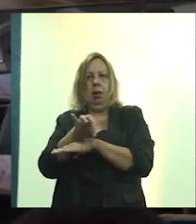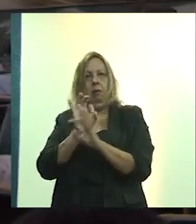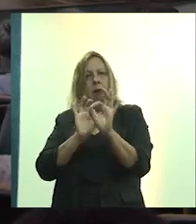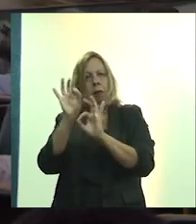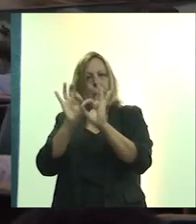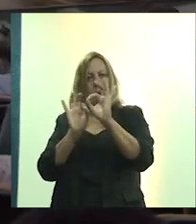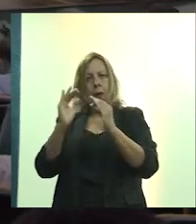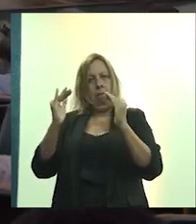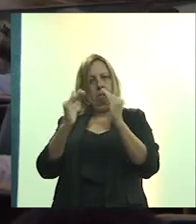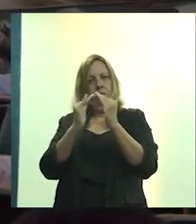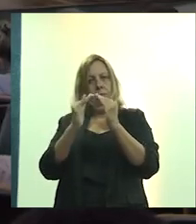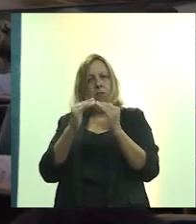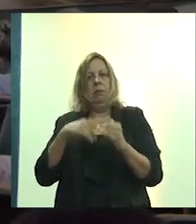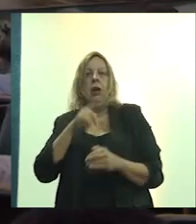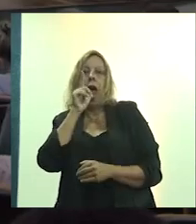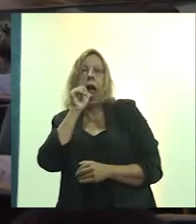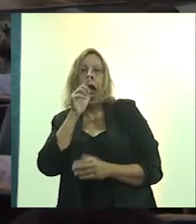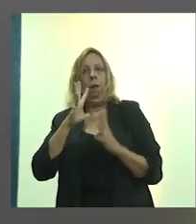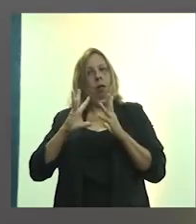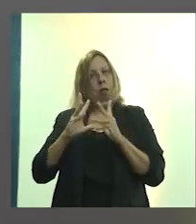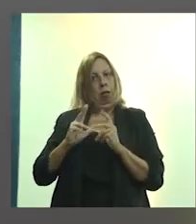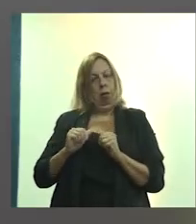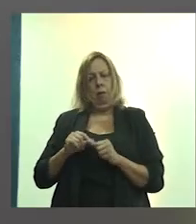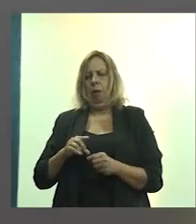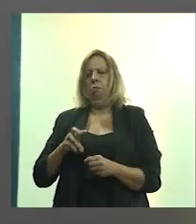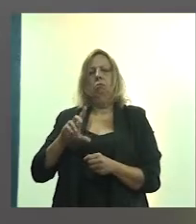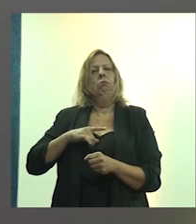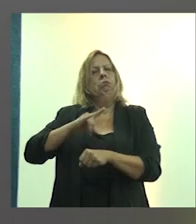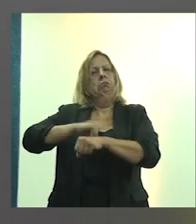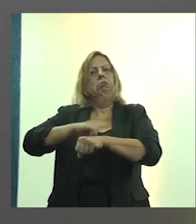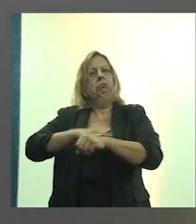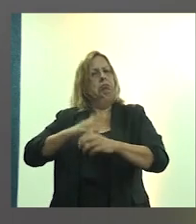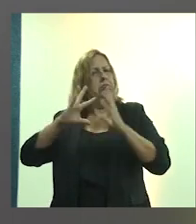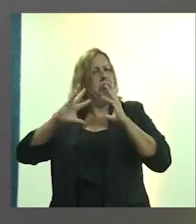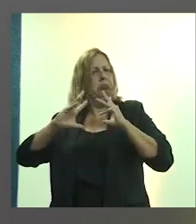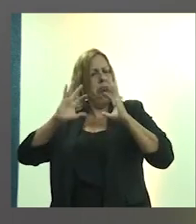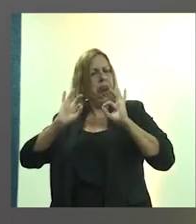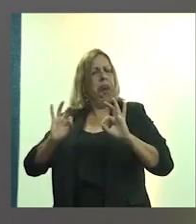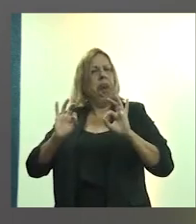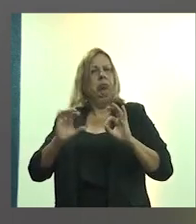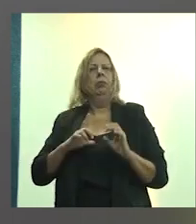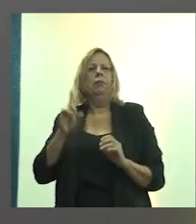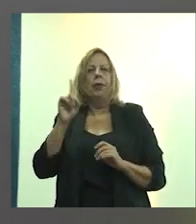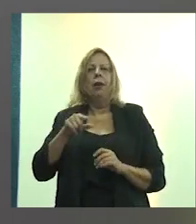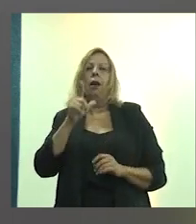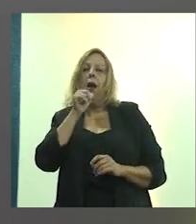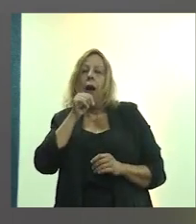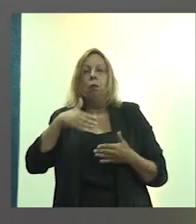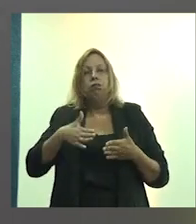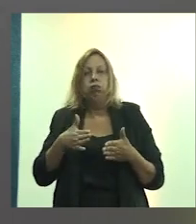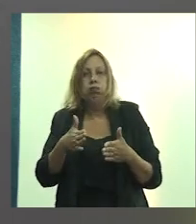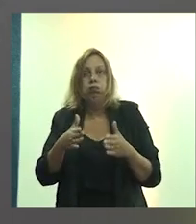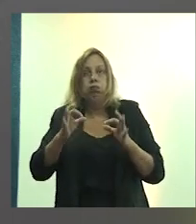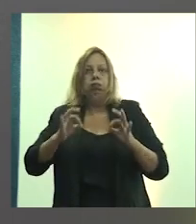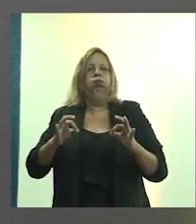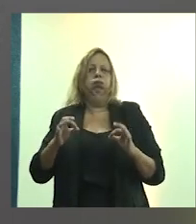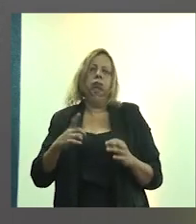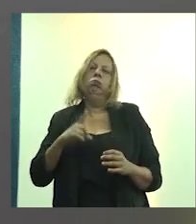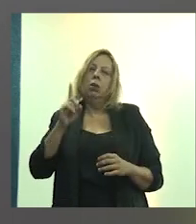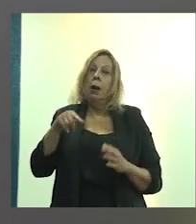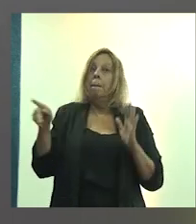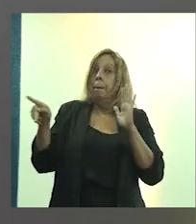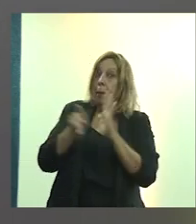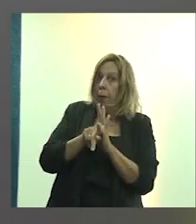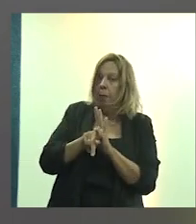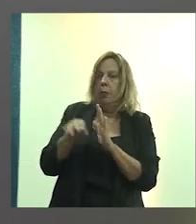Banheiro, água potável, enfim, destino adequado do esgoto, são atribuições dos profissionais de arquitetura e urbanismo. E o sistema